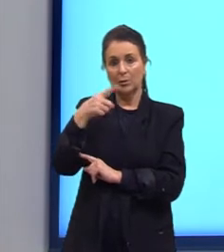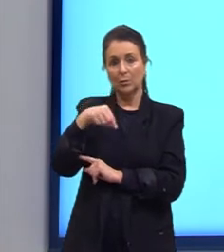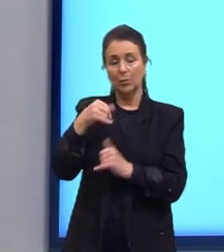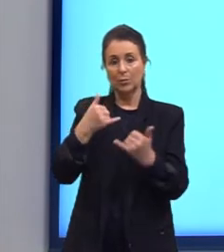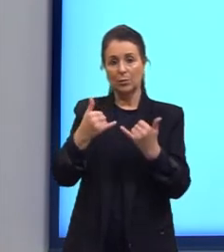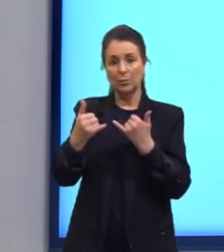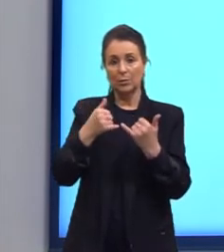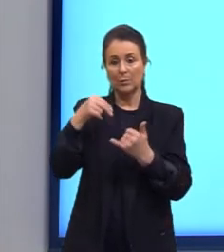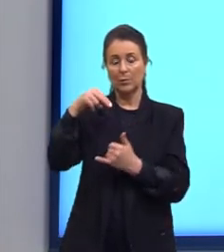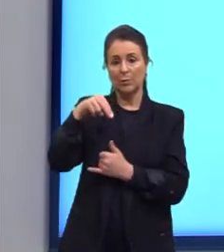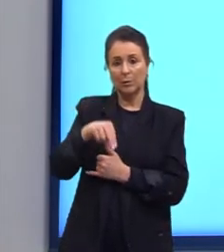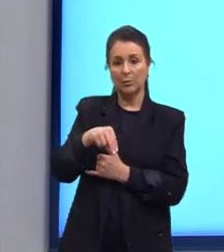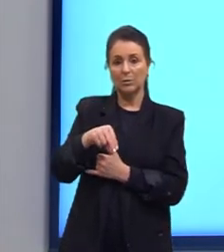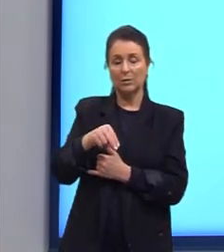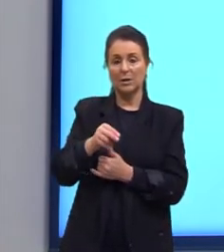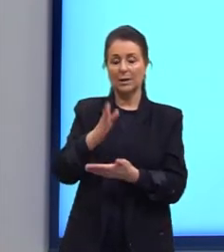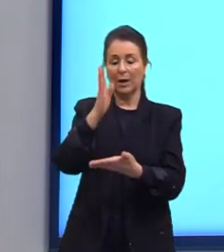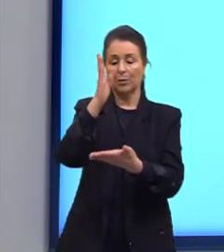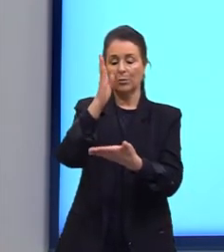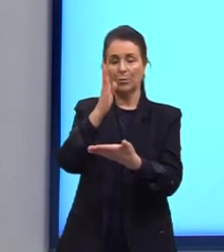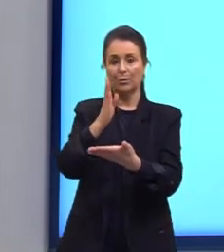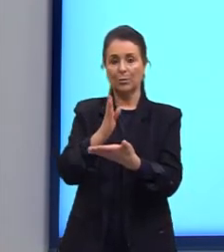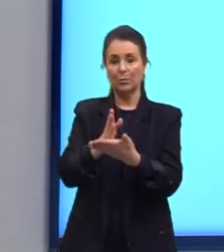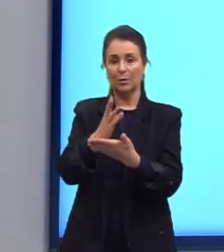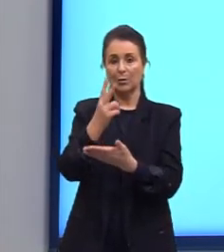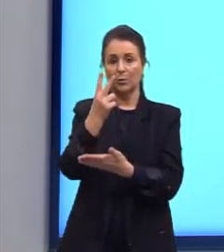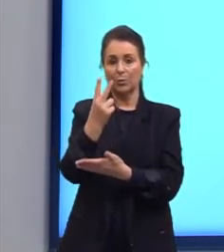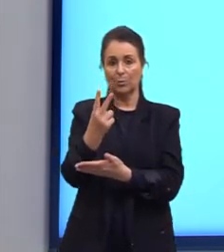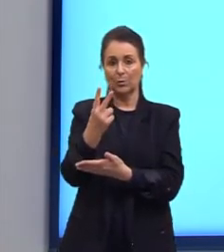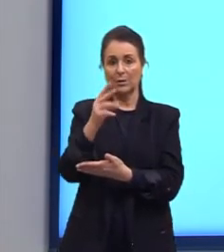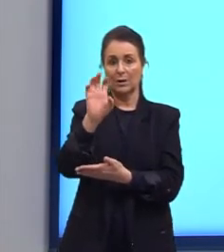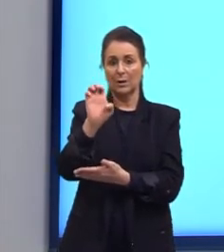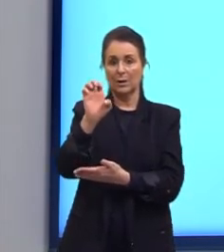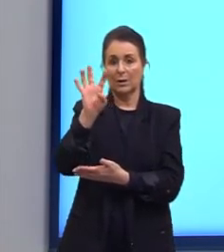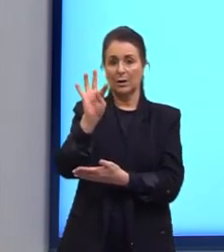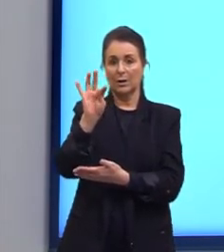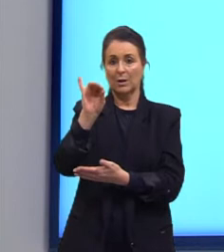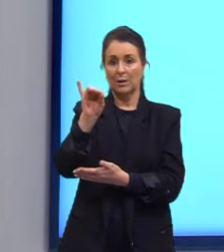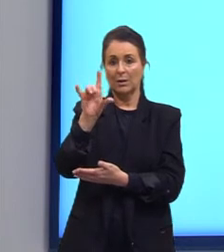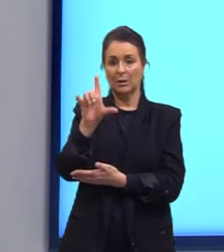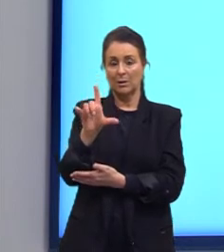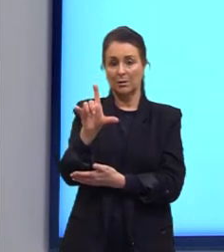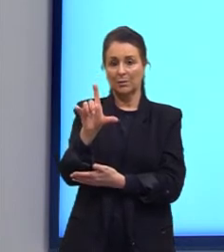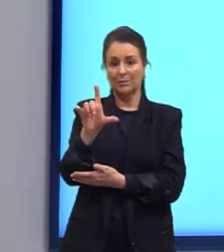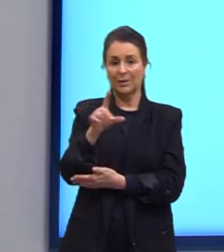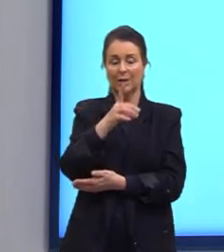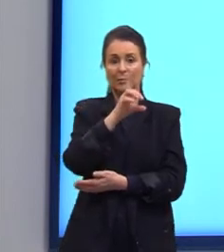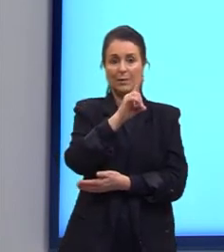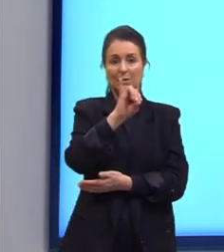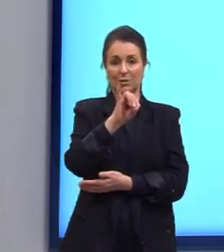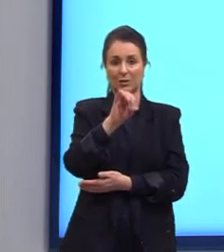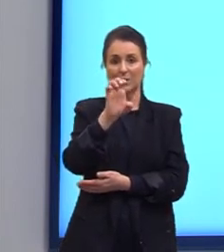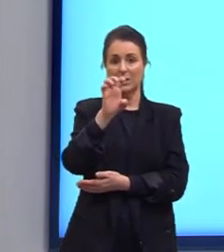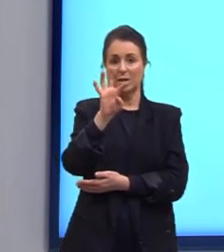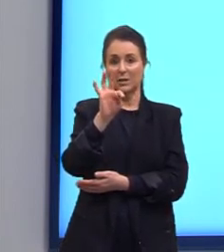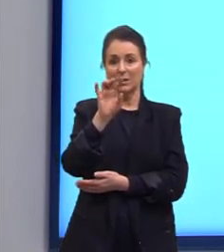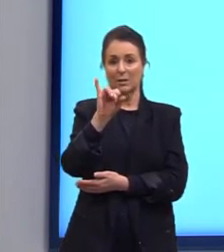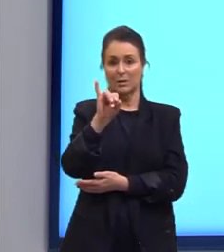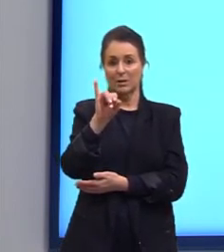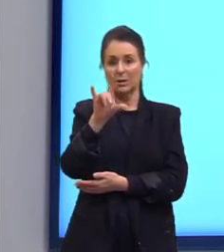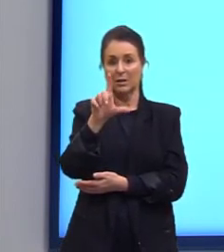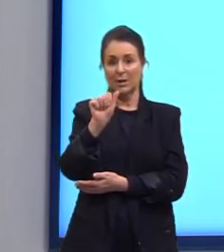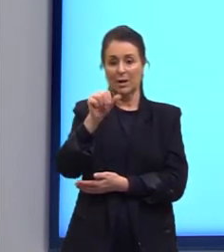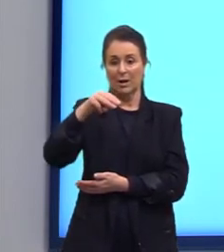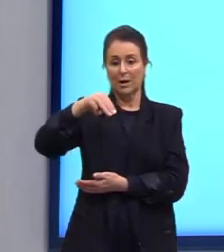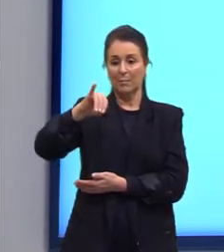exemplo, o nitrogênio está no centro, tendo dois etios. Então é uma dietilamina. Porque são